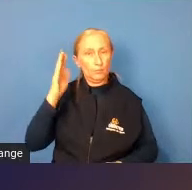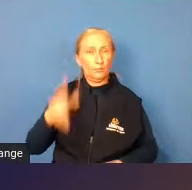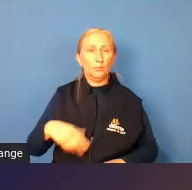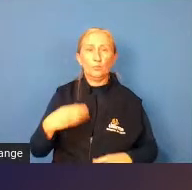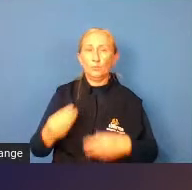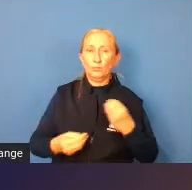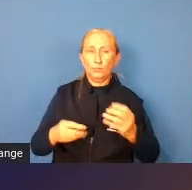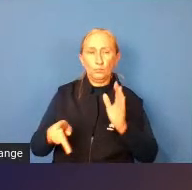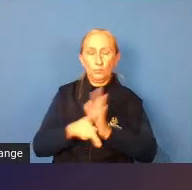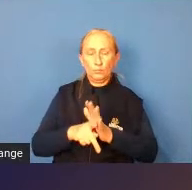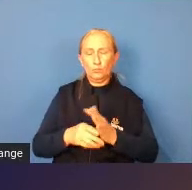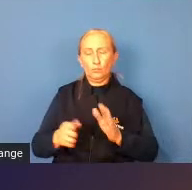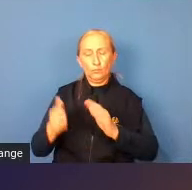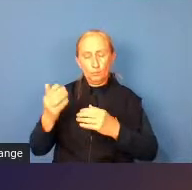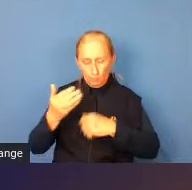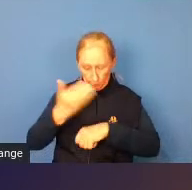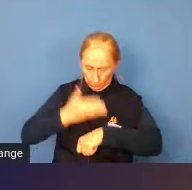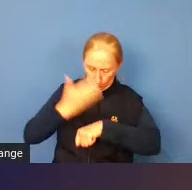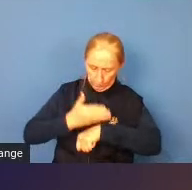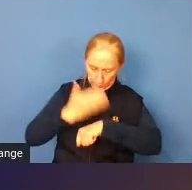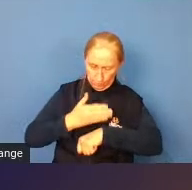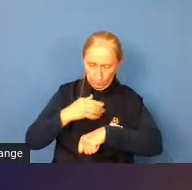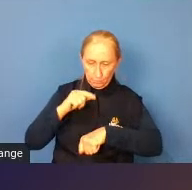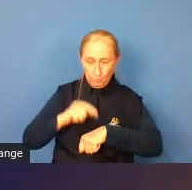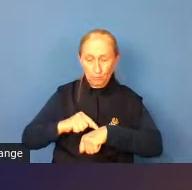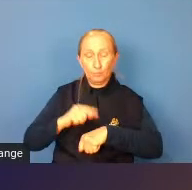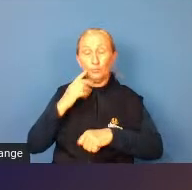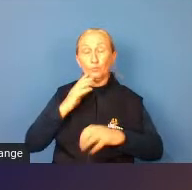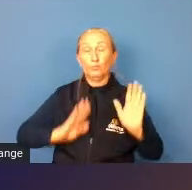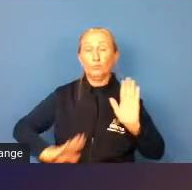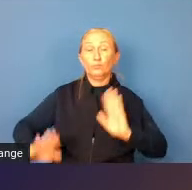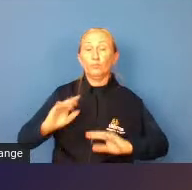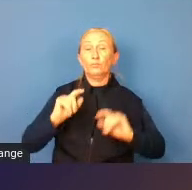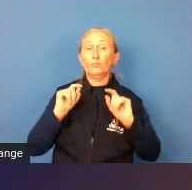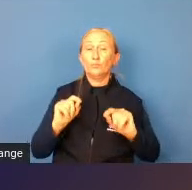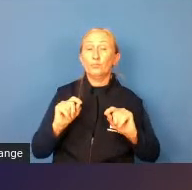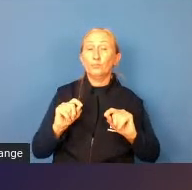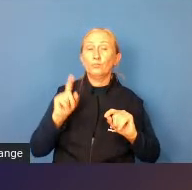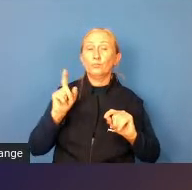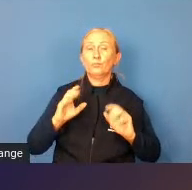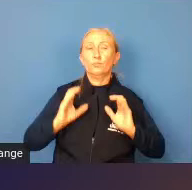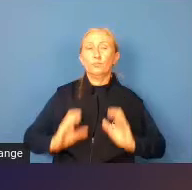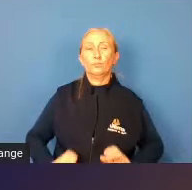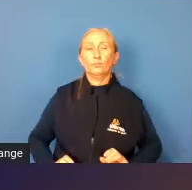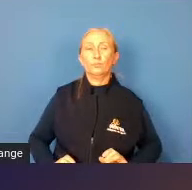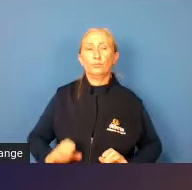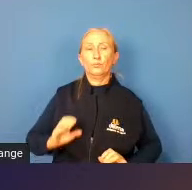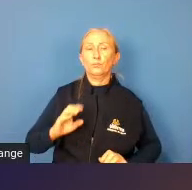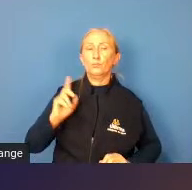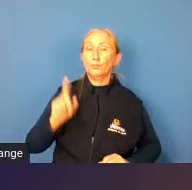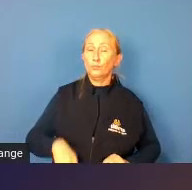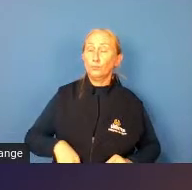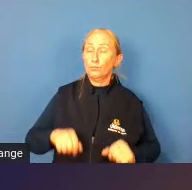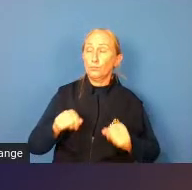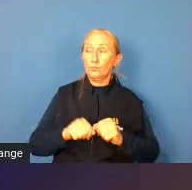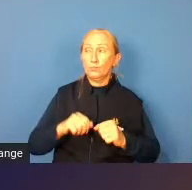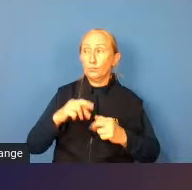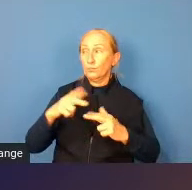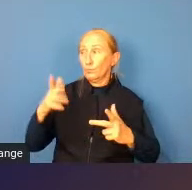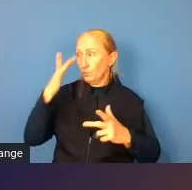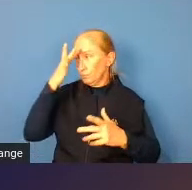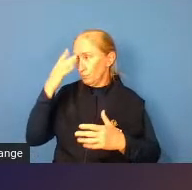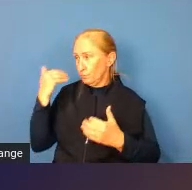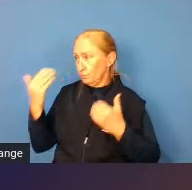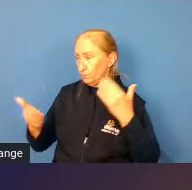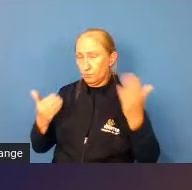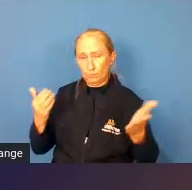ele mesmo se machucando então a gente tem que cuidar isso aí porque isso é um comportamento estereotipado que às vezes ele pode estar afetando outra pessoa também